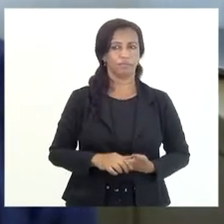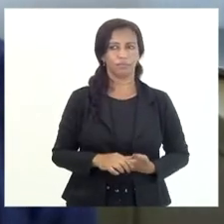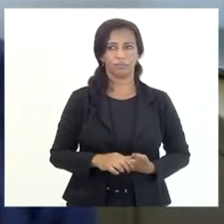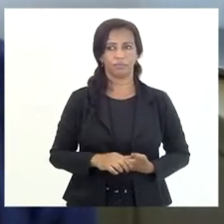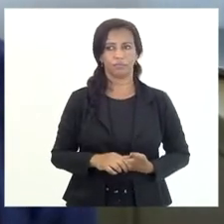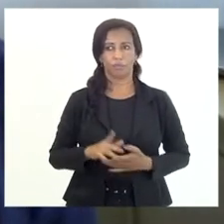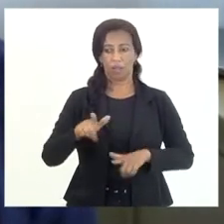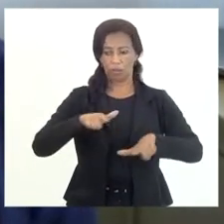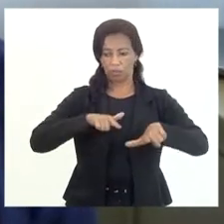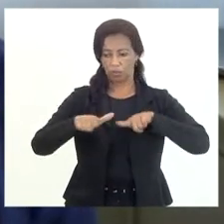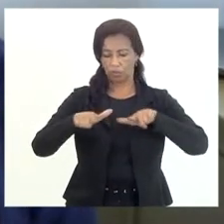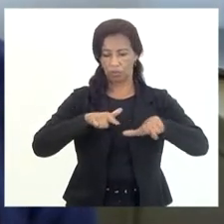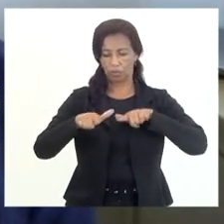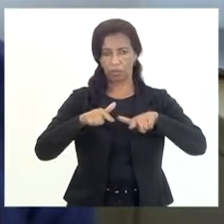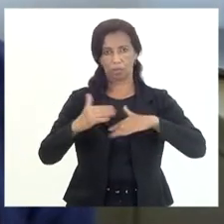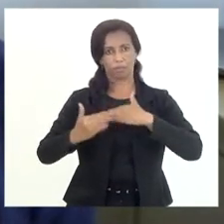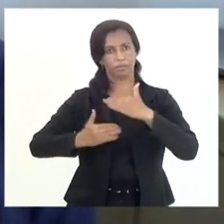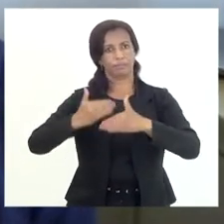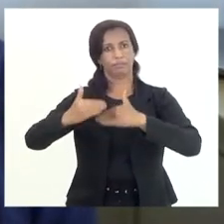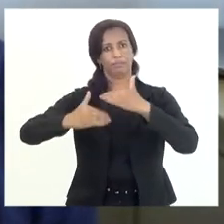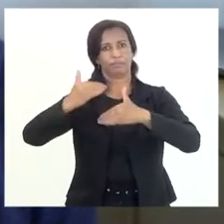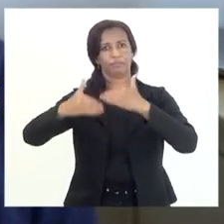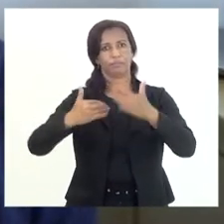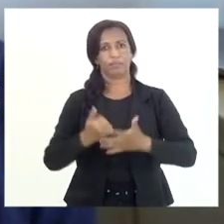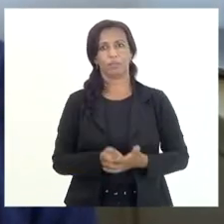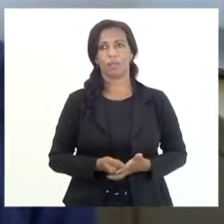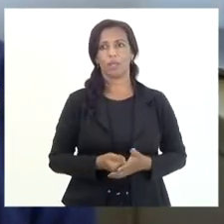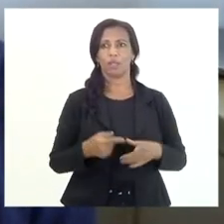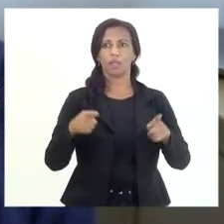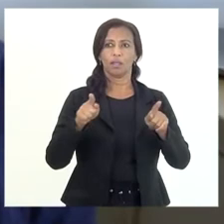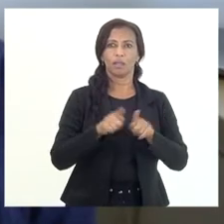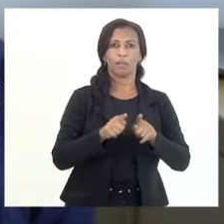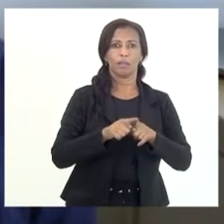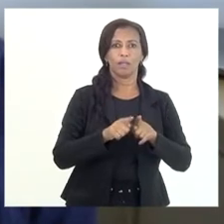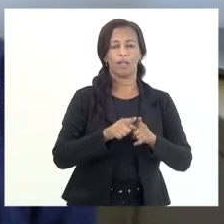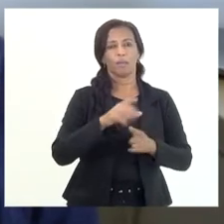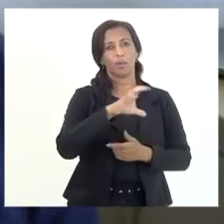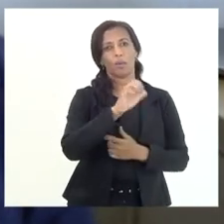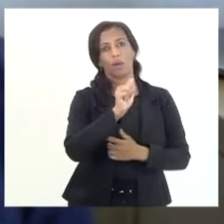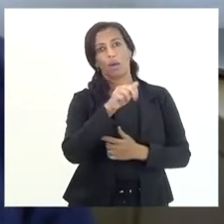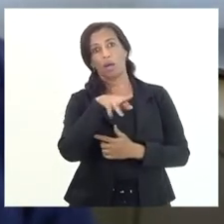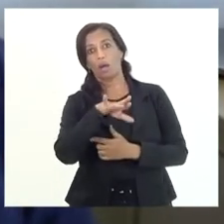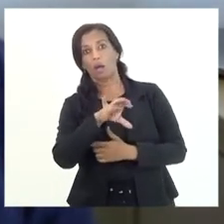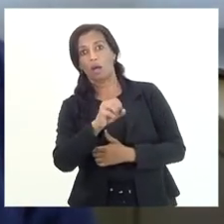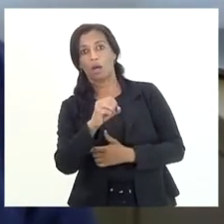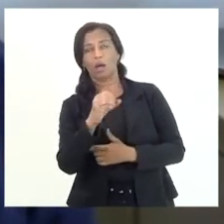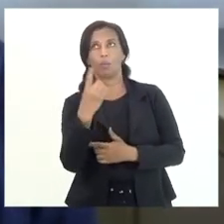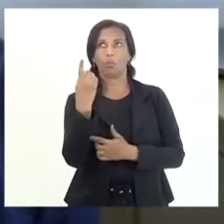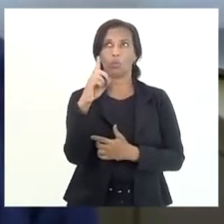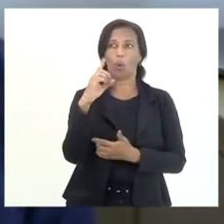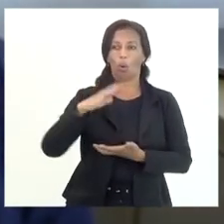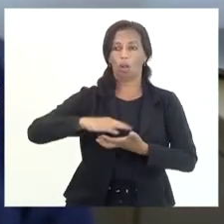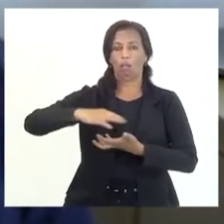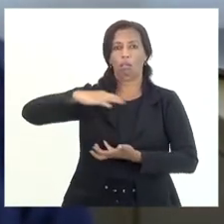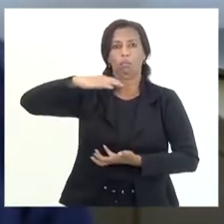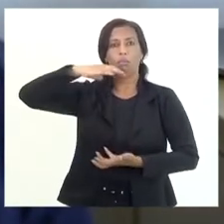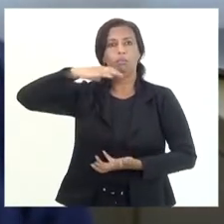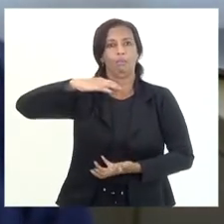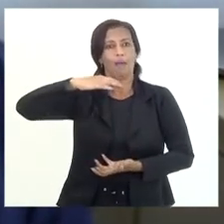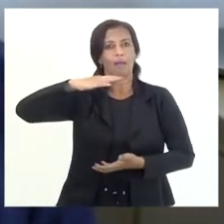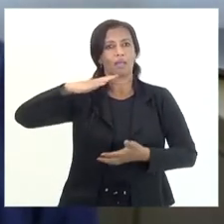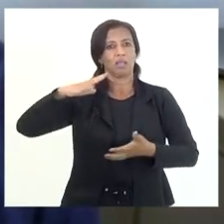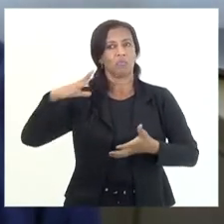o trabalho que está sendo desenvolvido, com questões cambiais, o barril que está oscilando em uma